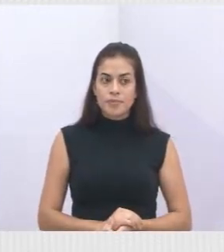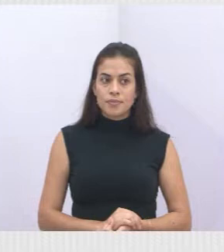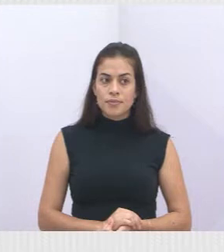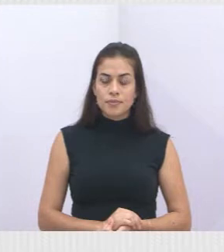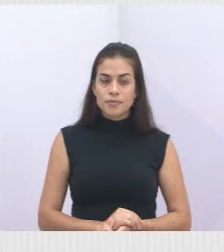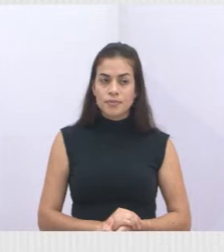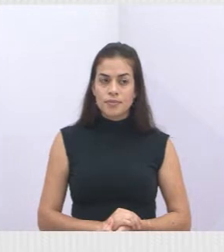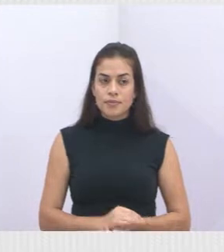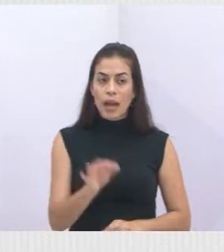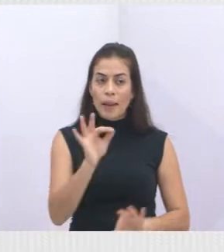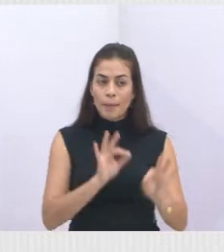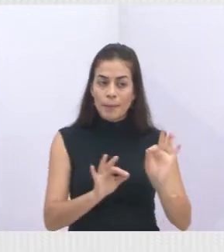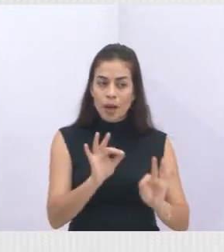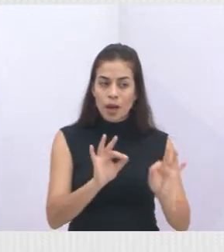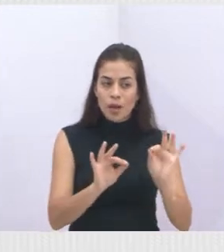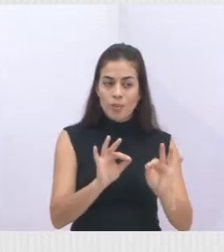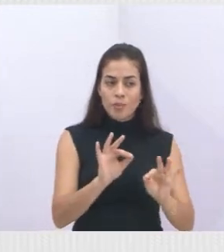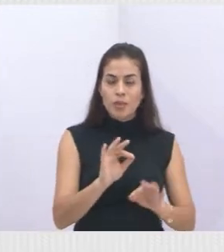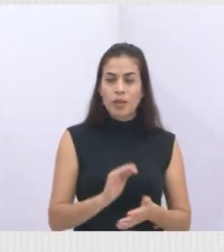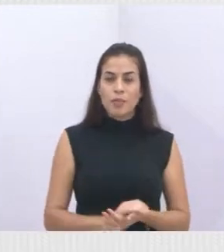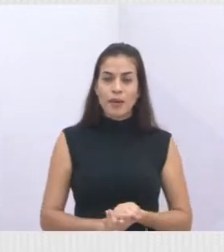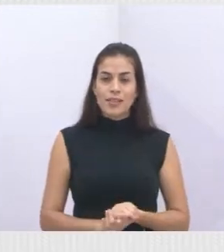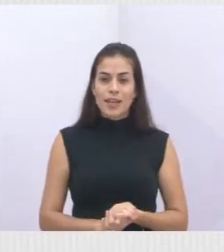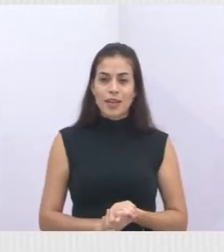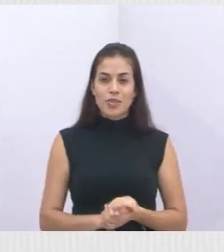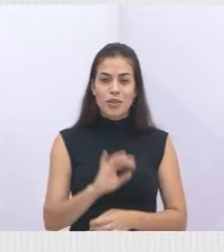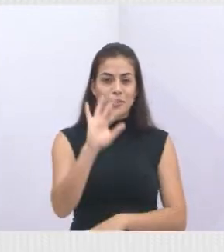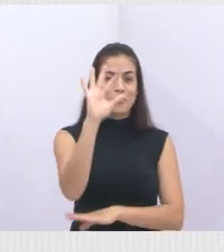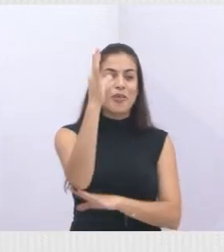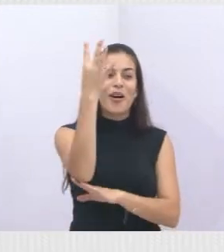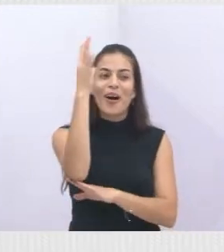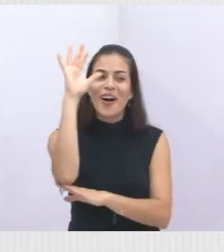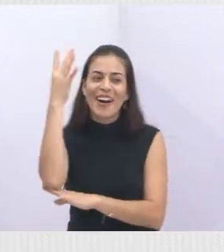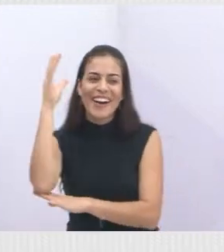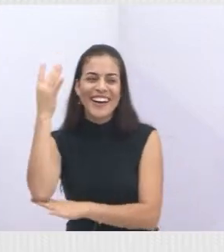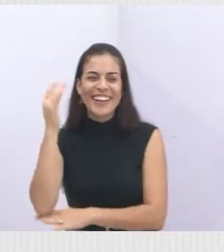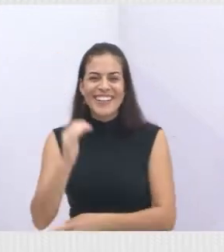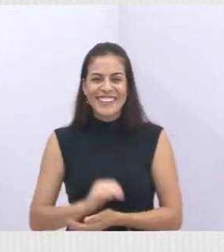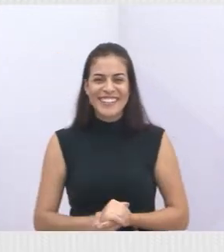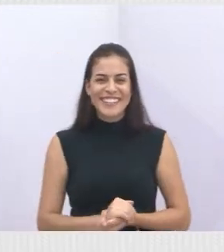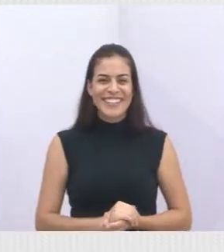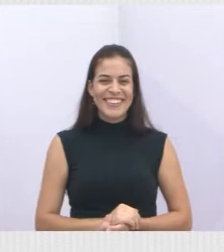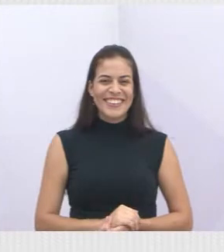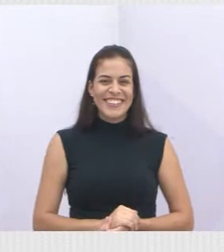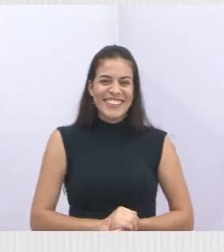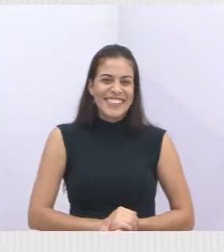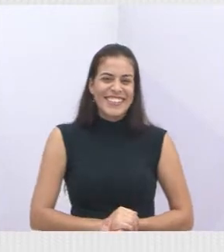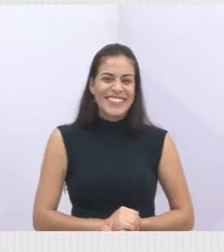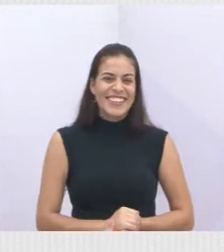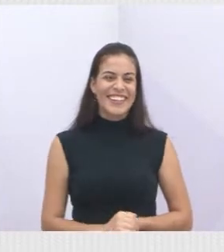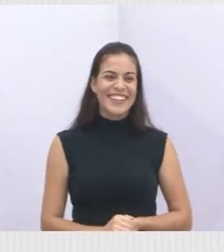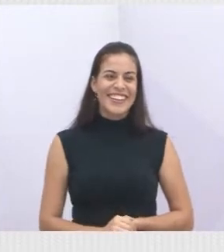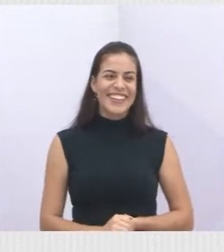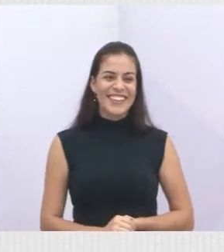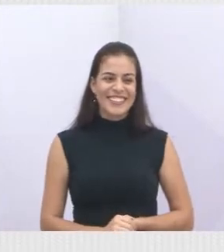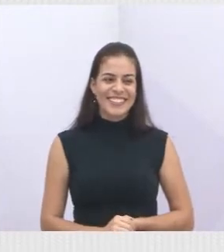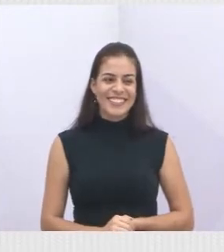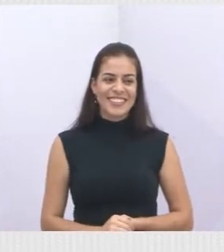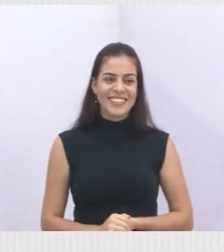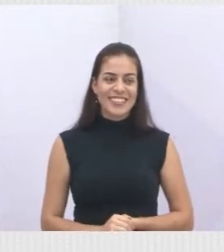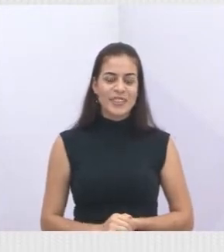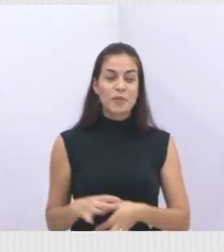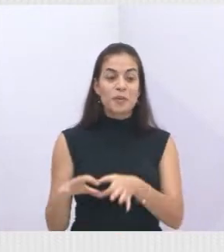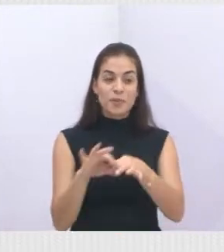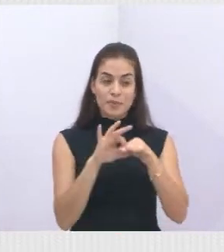planejamento da paisagem, que ele já foi executado, foi executado em parceria com a Associação Corredor